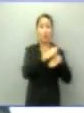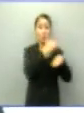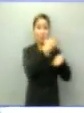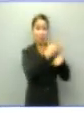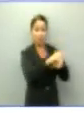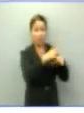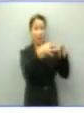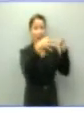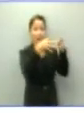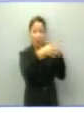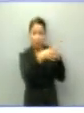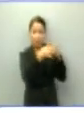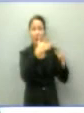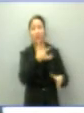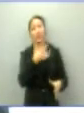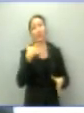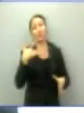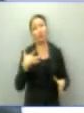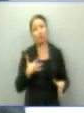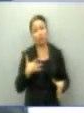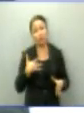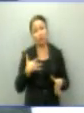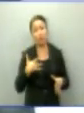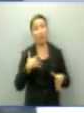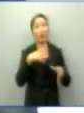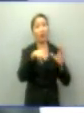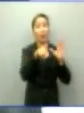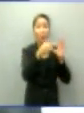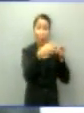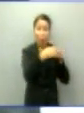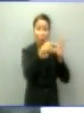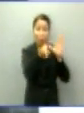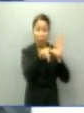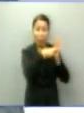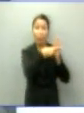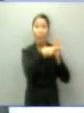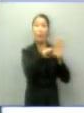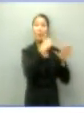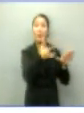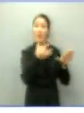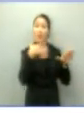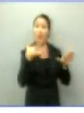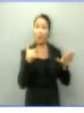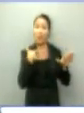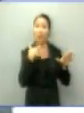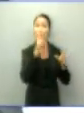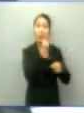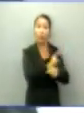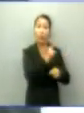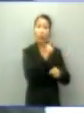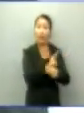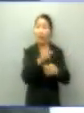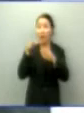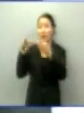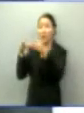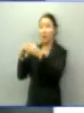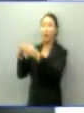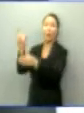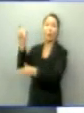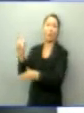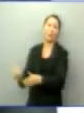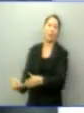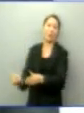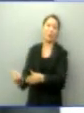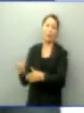geral de serviços de saúde, especialmente as equipes da saúde da família para, na comunidade, estabelecerem uma